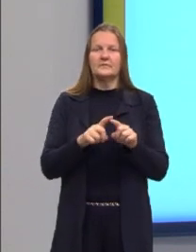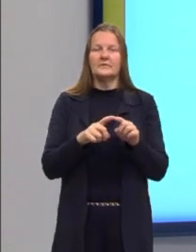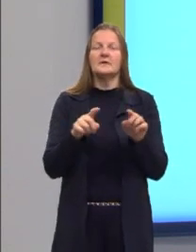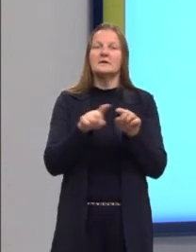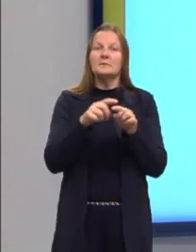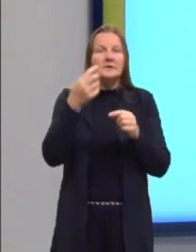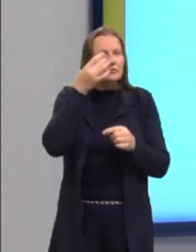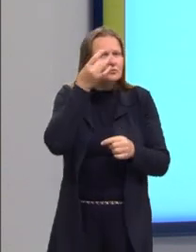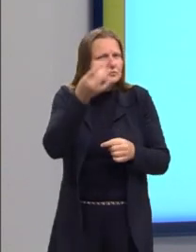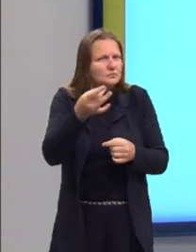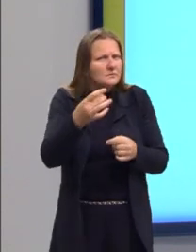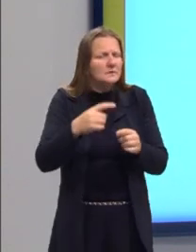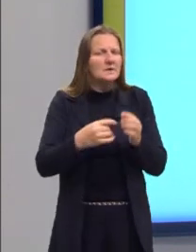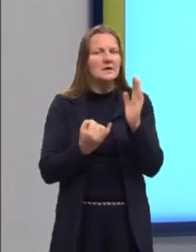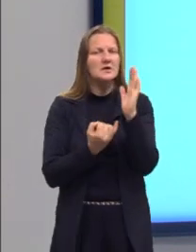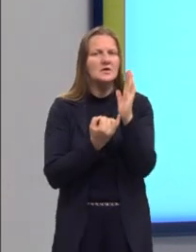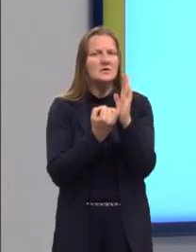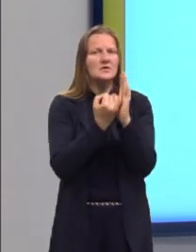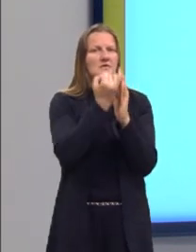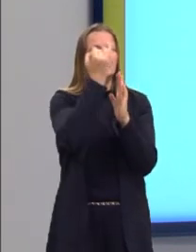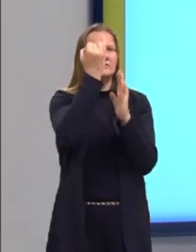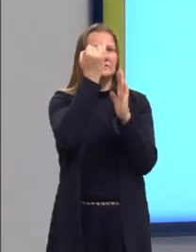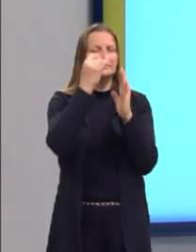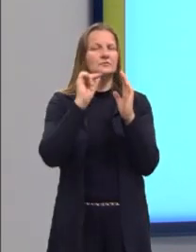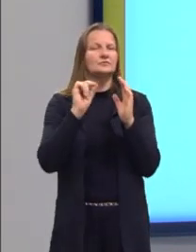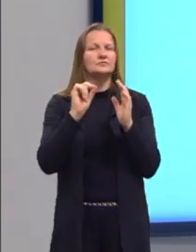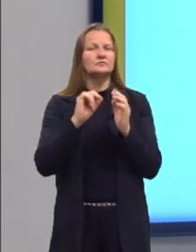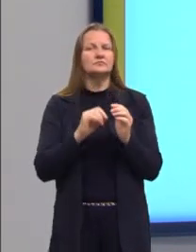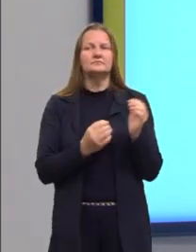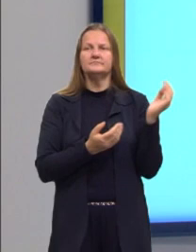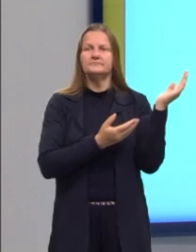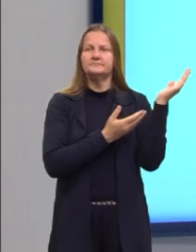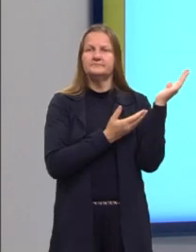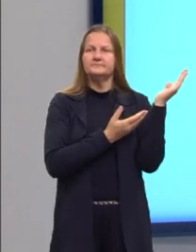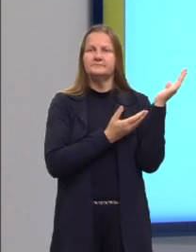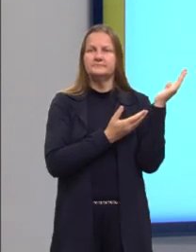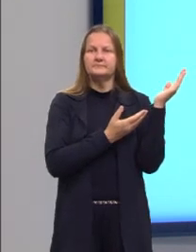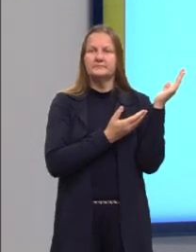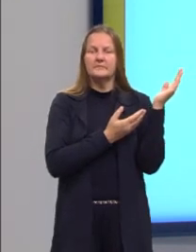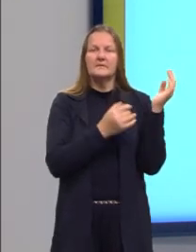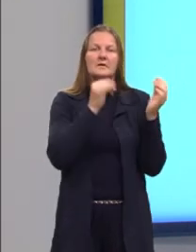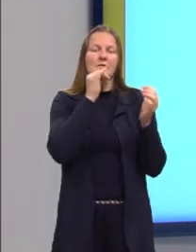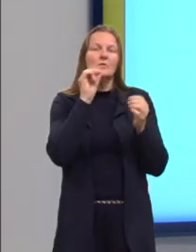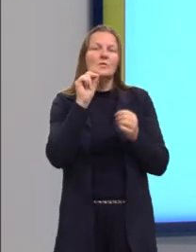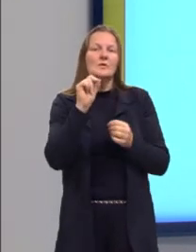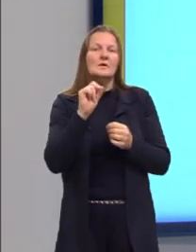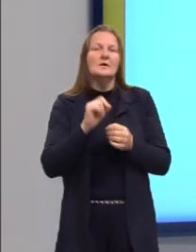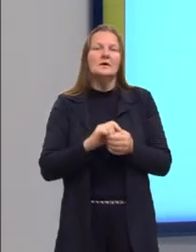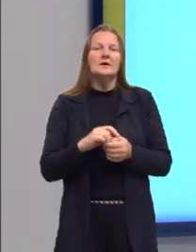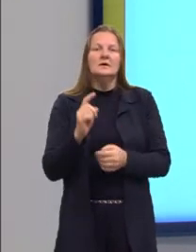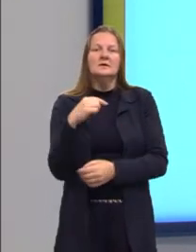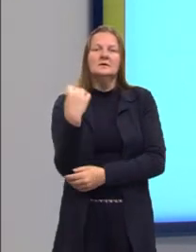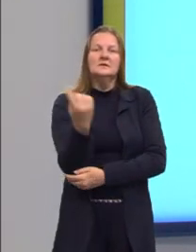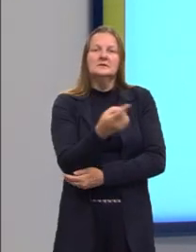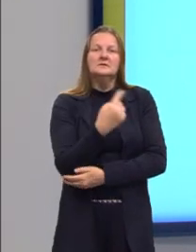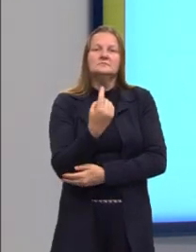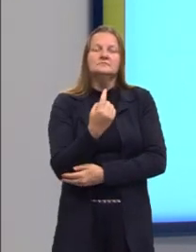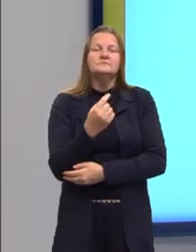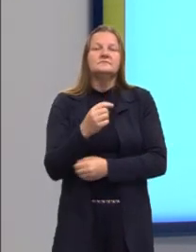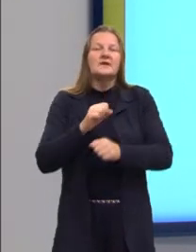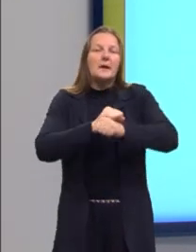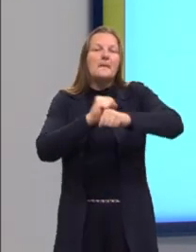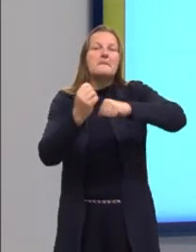inflação é que também está se colocando na conta, vamos dizer assim, da nossa pandemia.